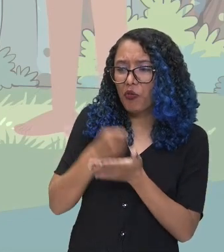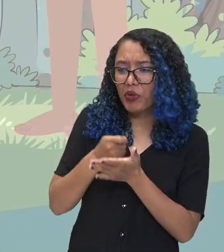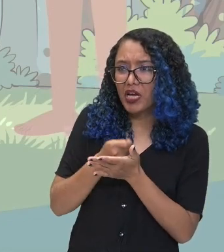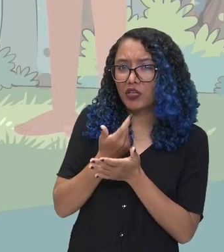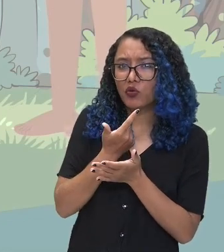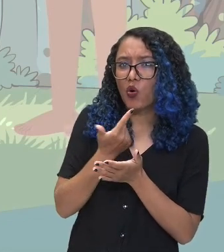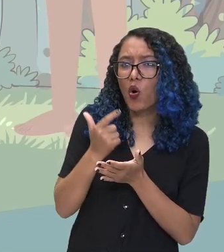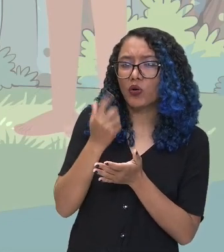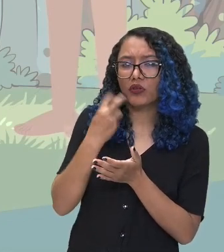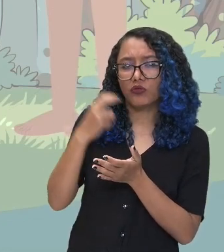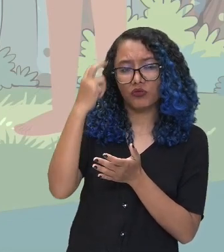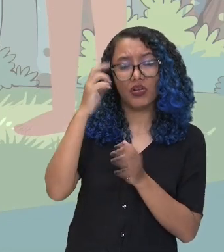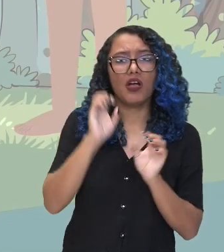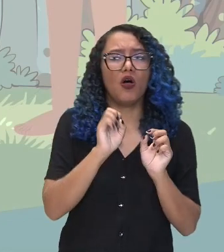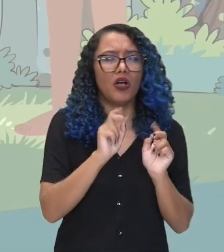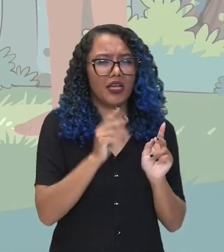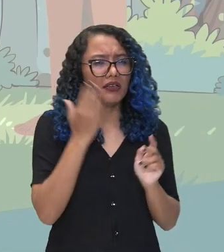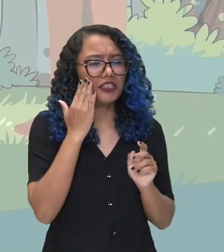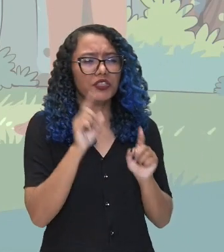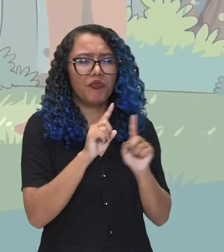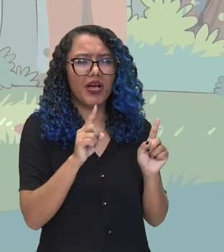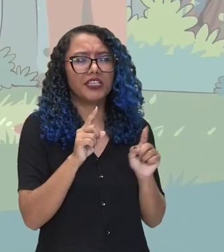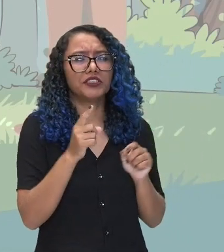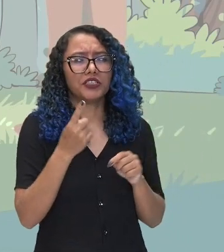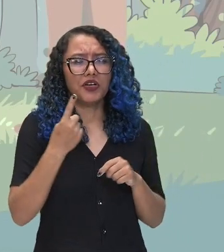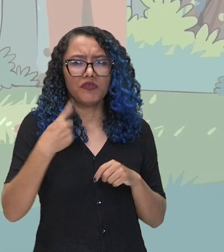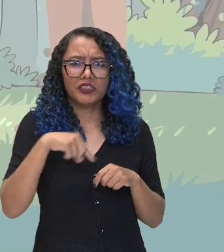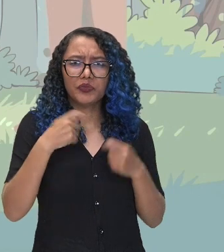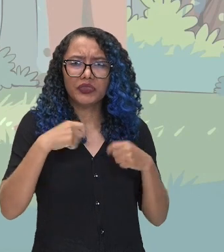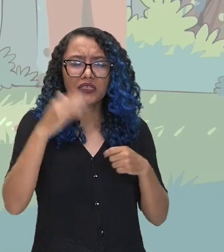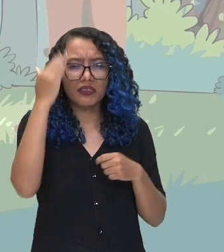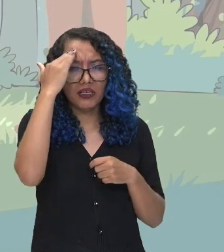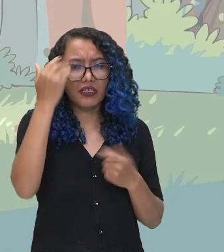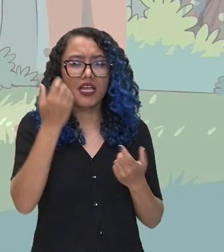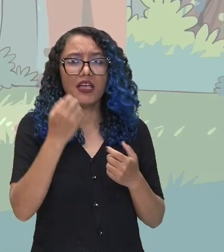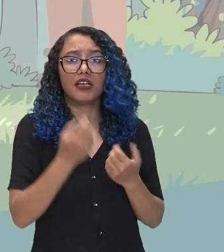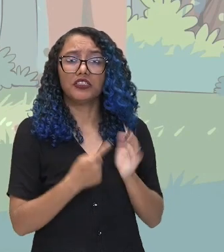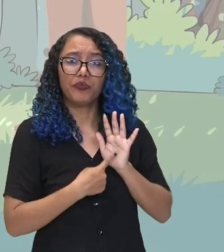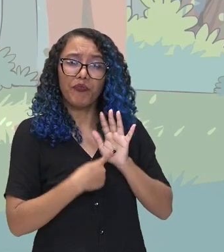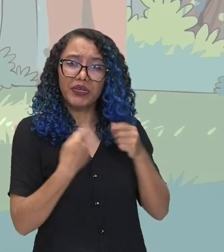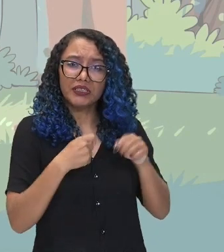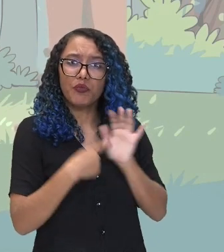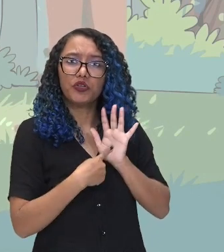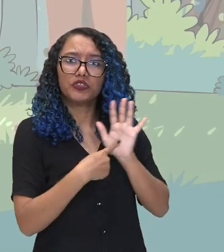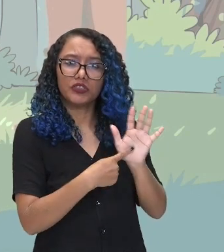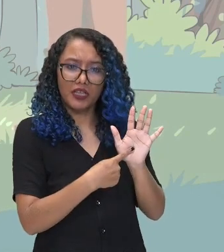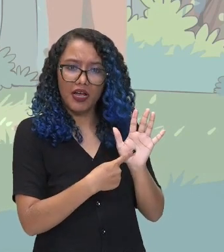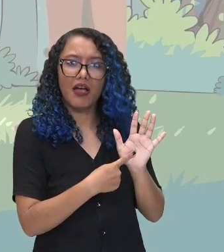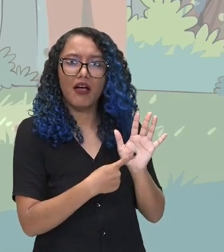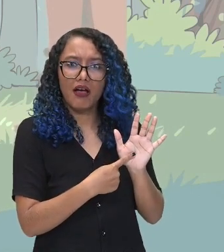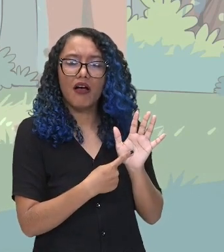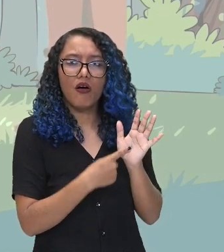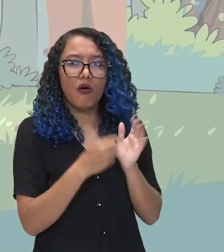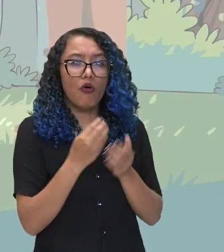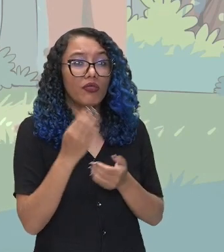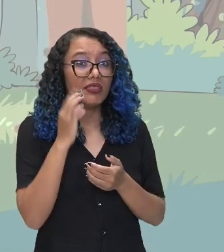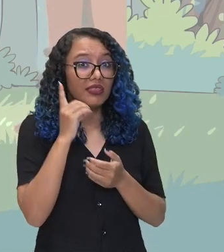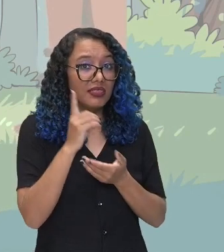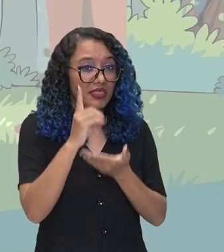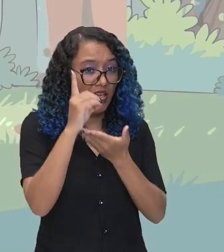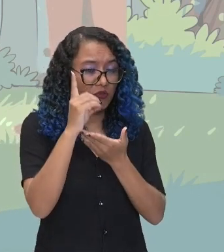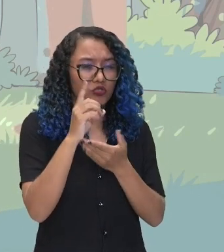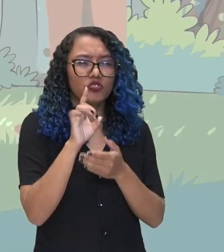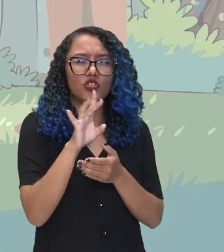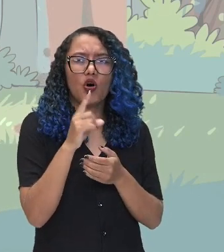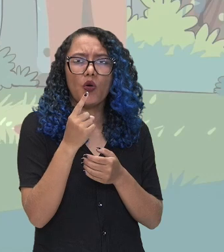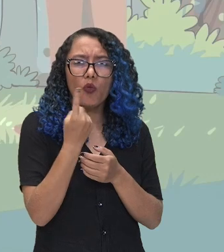entender que estamos aqui para trazer o conhecimento sobre Deus. Só há um caminho para a salvação.